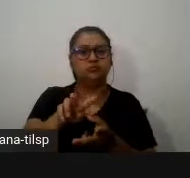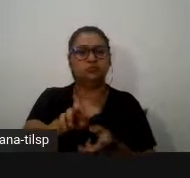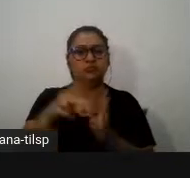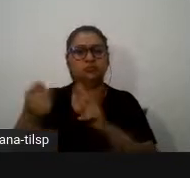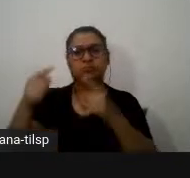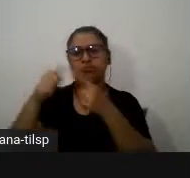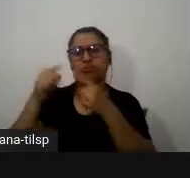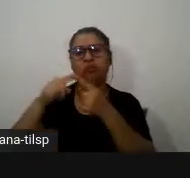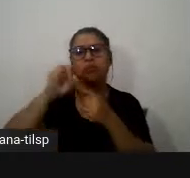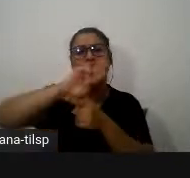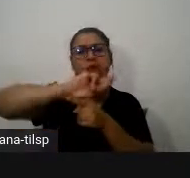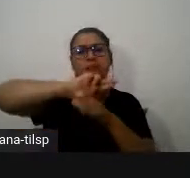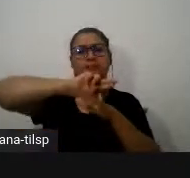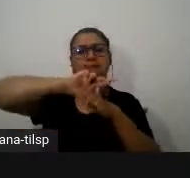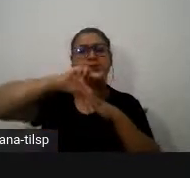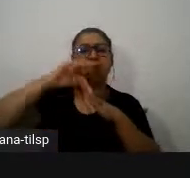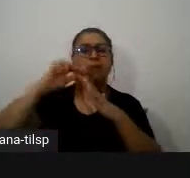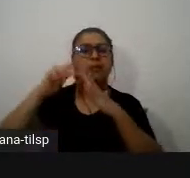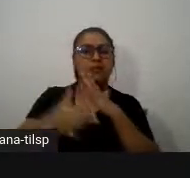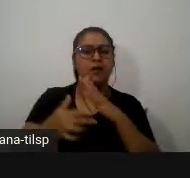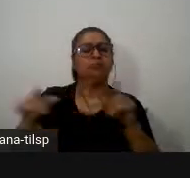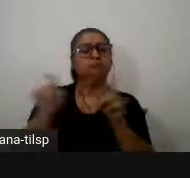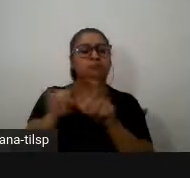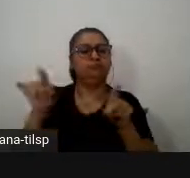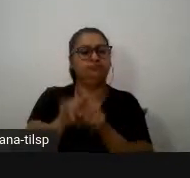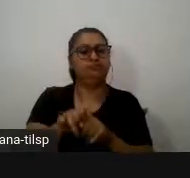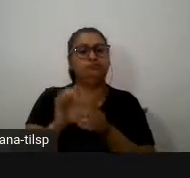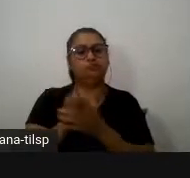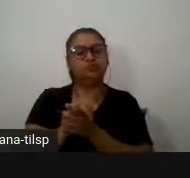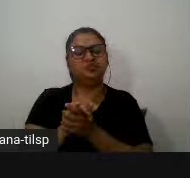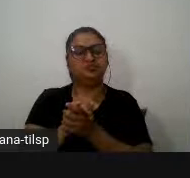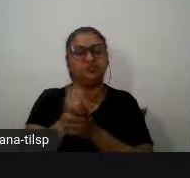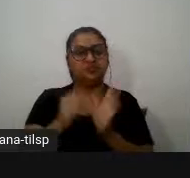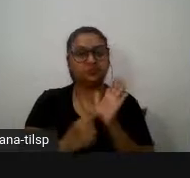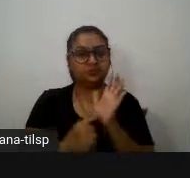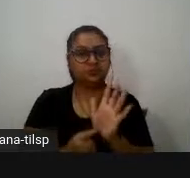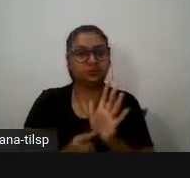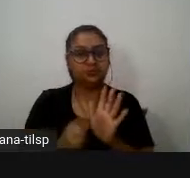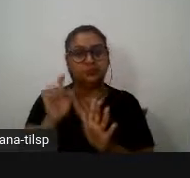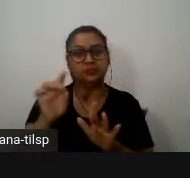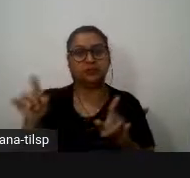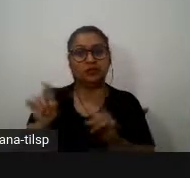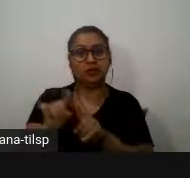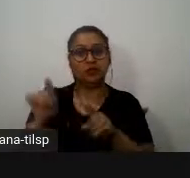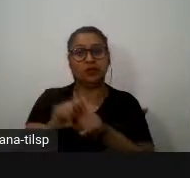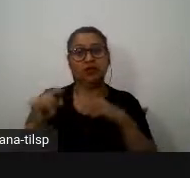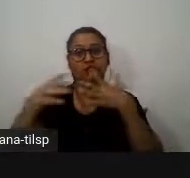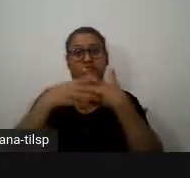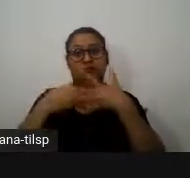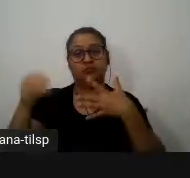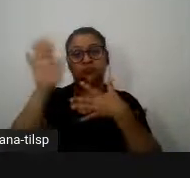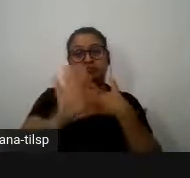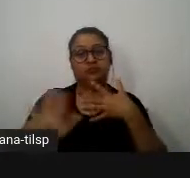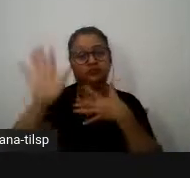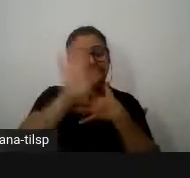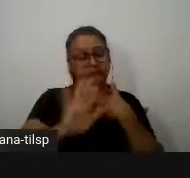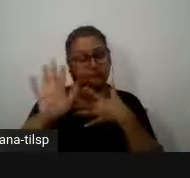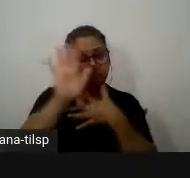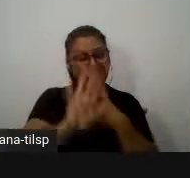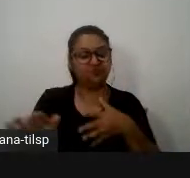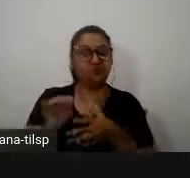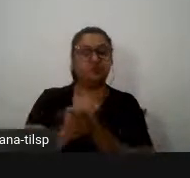convocam e fazem intervir outros sistemas semióticos e finalmente é inscrito num determinado suporte